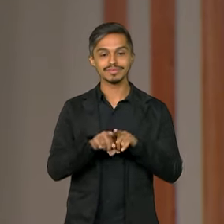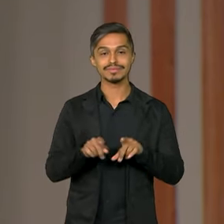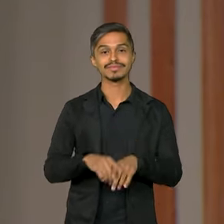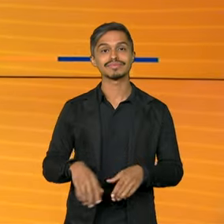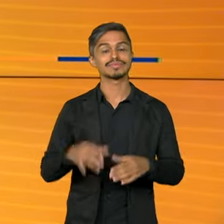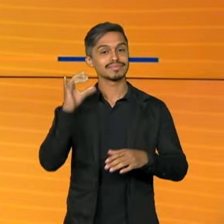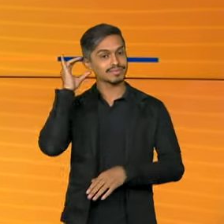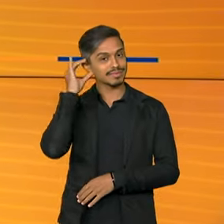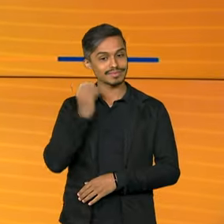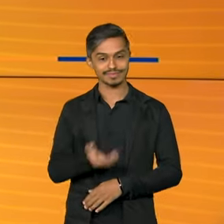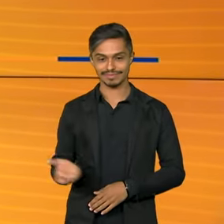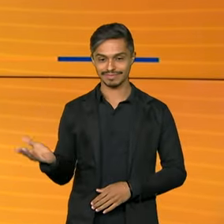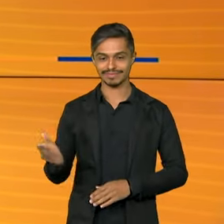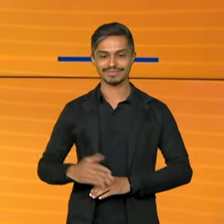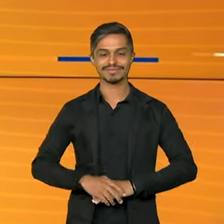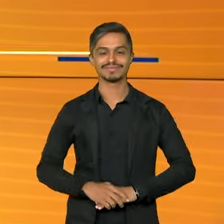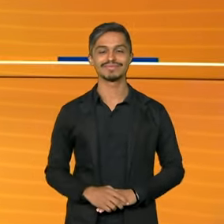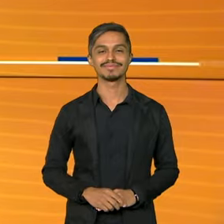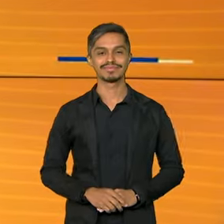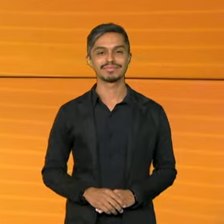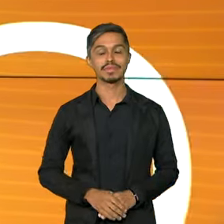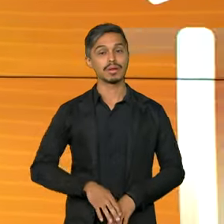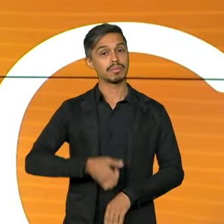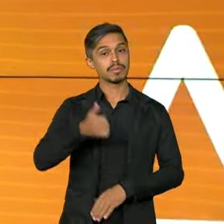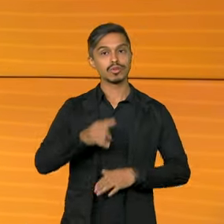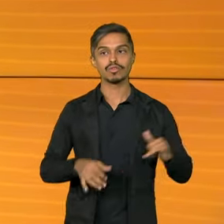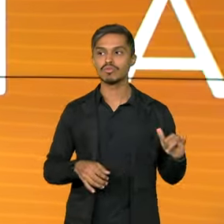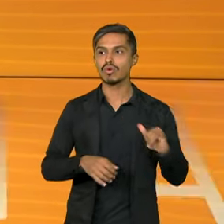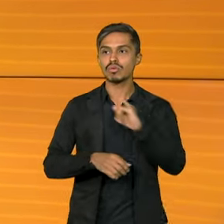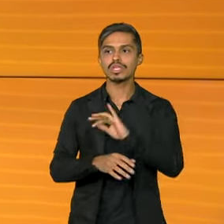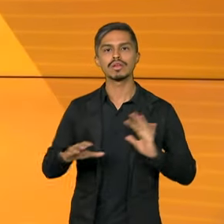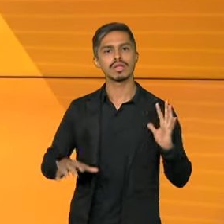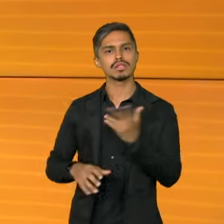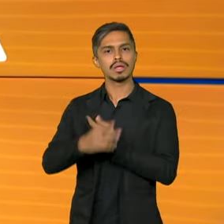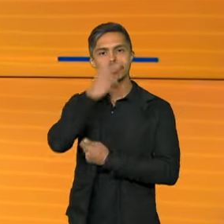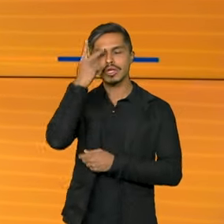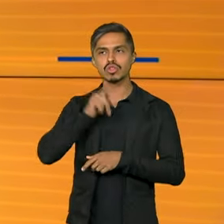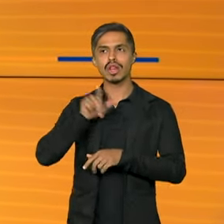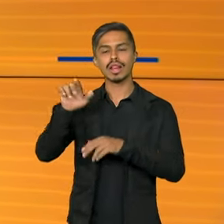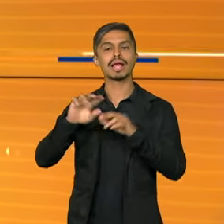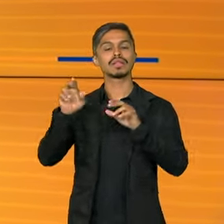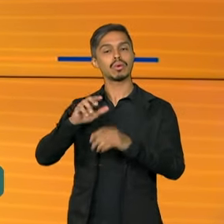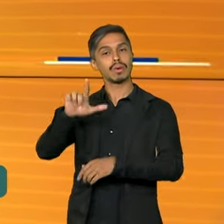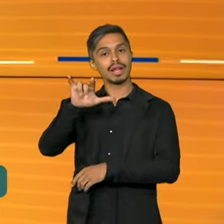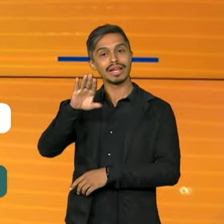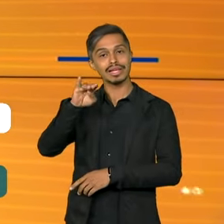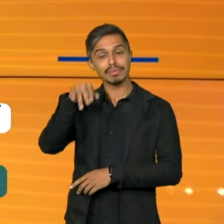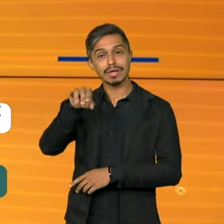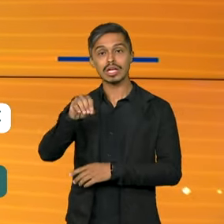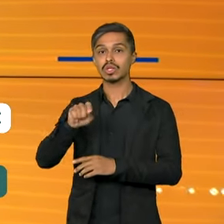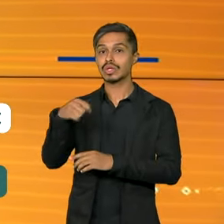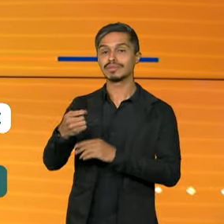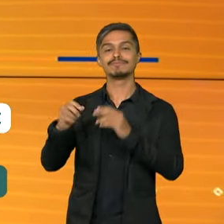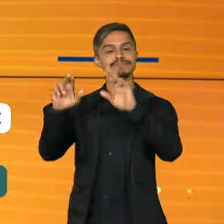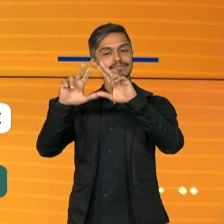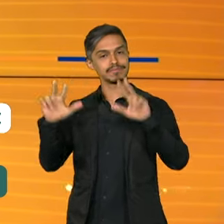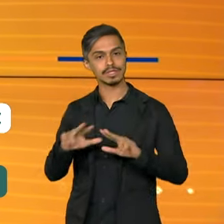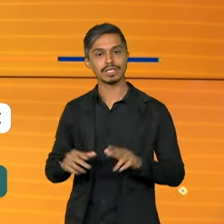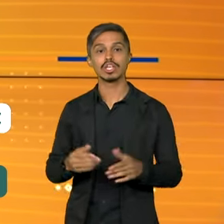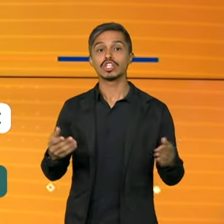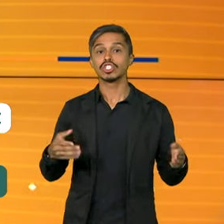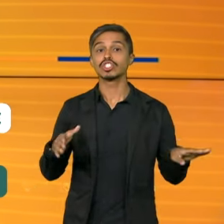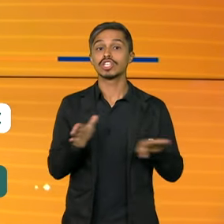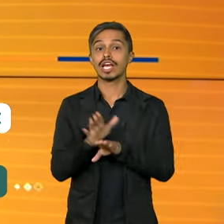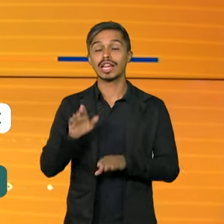rádio GOV. O primeiro voo que vai resgatar brasileiros no Líbano deve chegar em Beirute ainda hoje. A